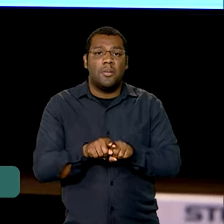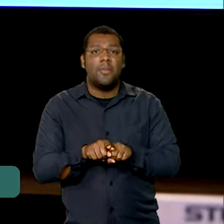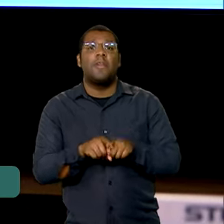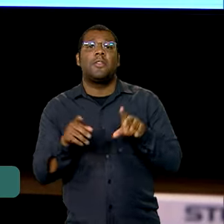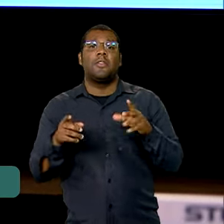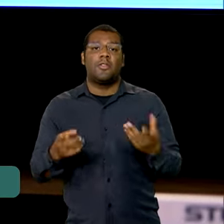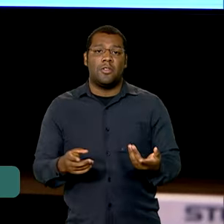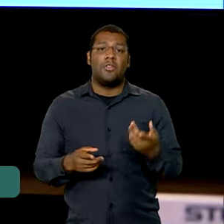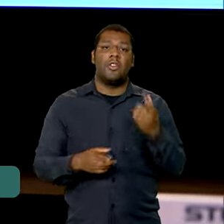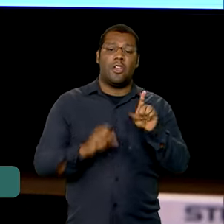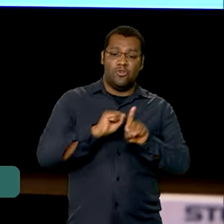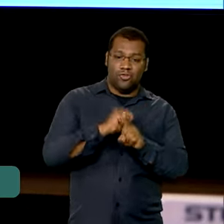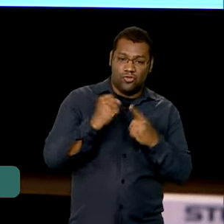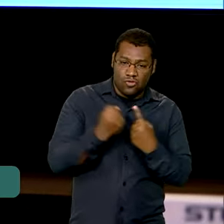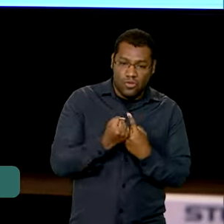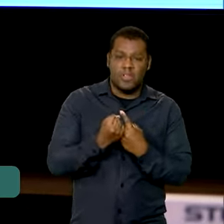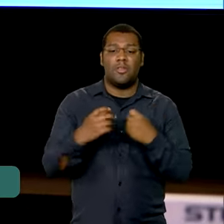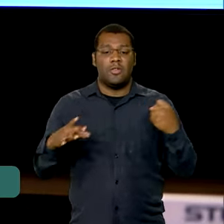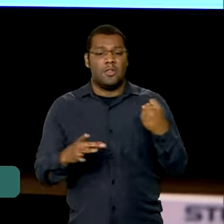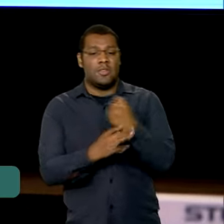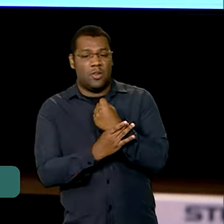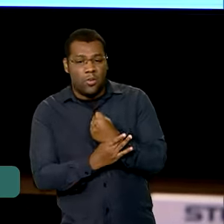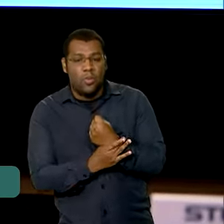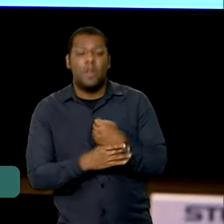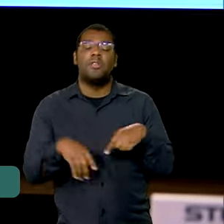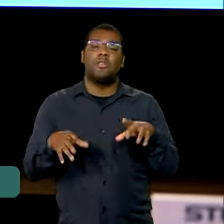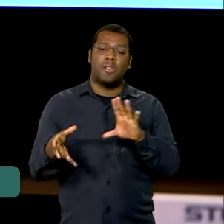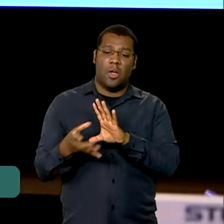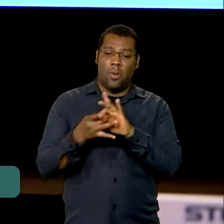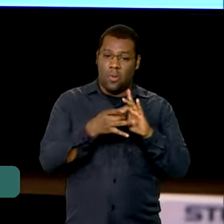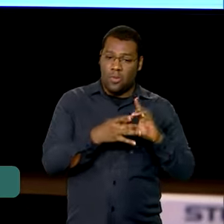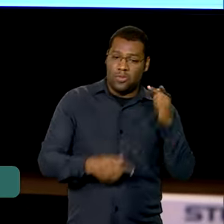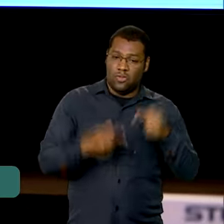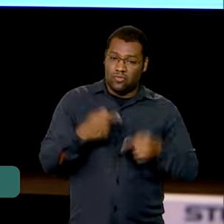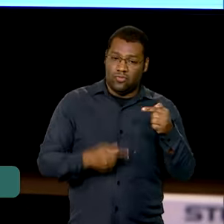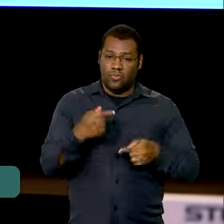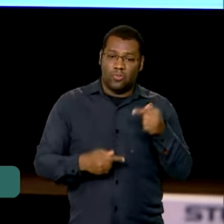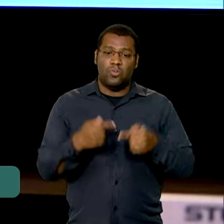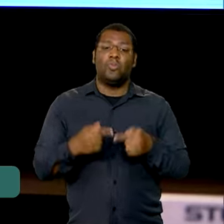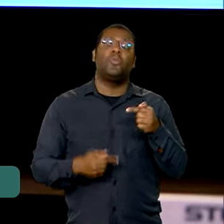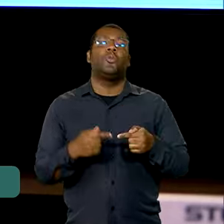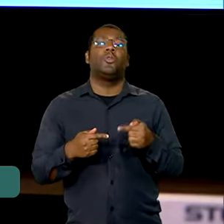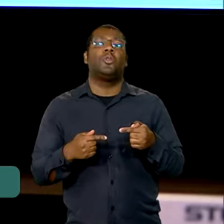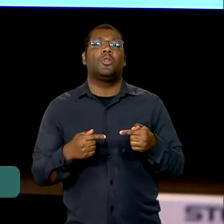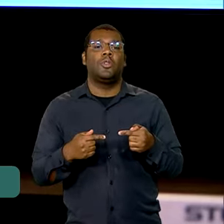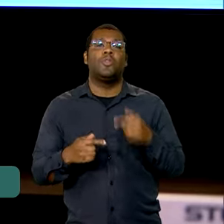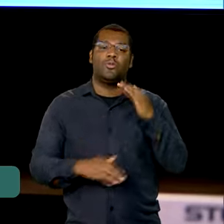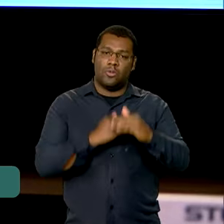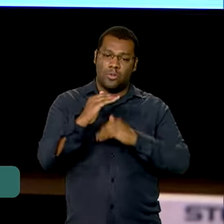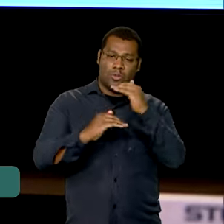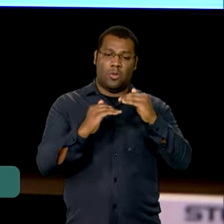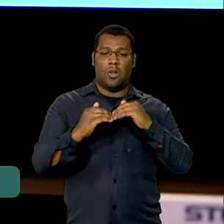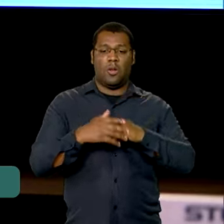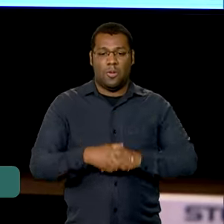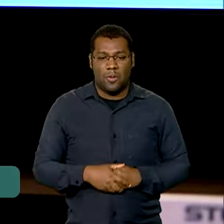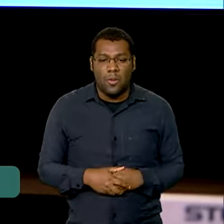de estabilidade política, de estabilidade financeira. O Banco Mundial, alguns meses atrás,